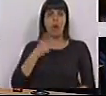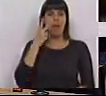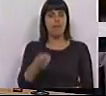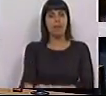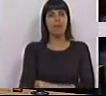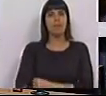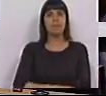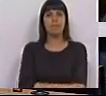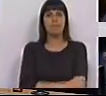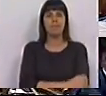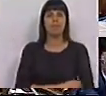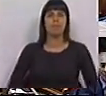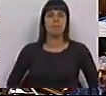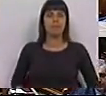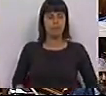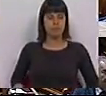ver.